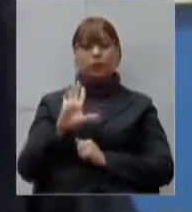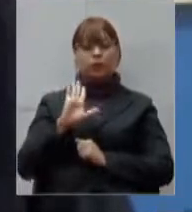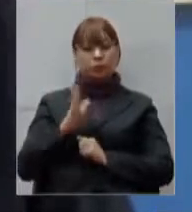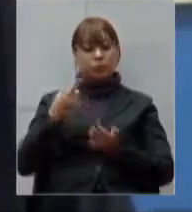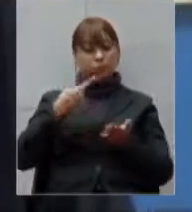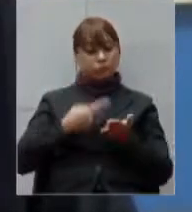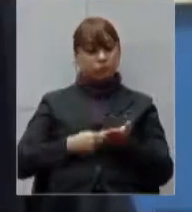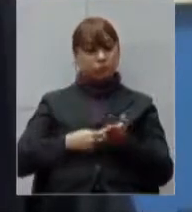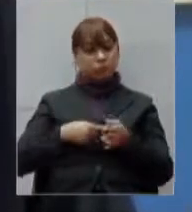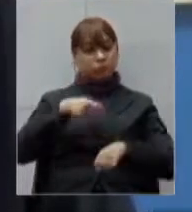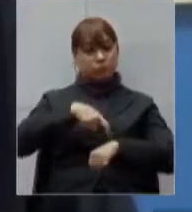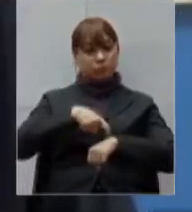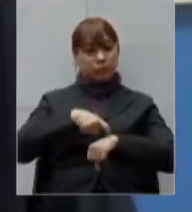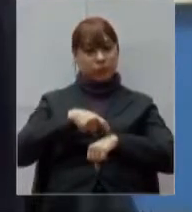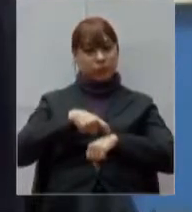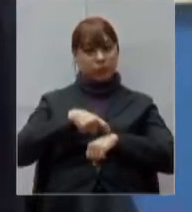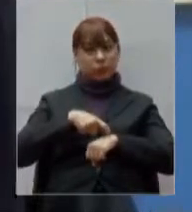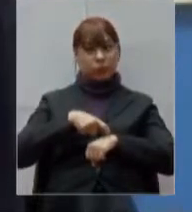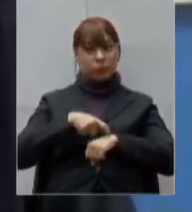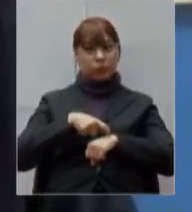reduzido